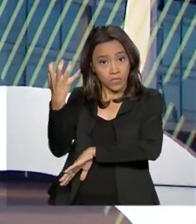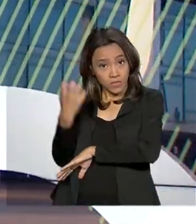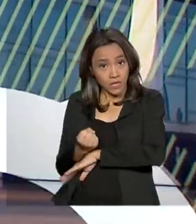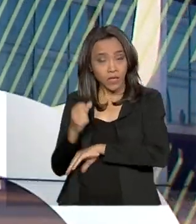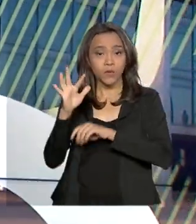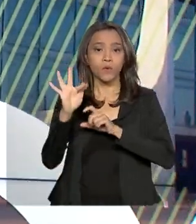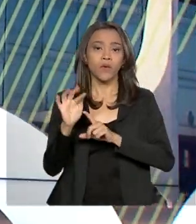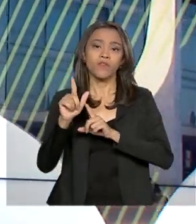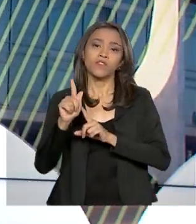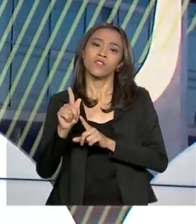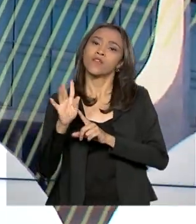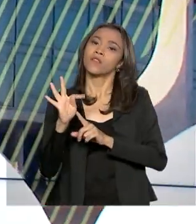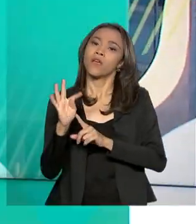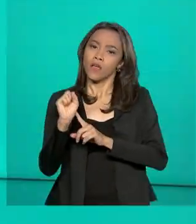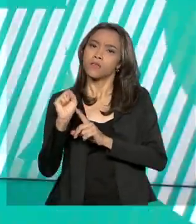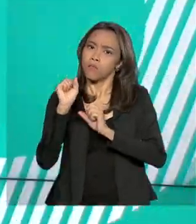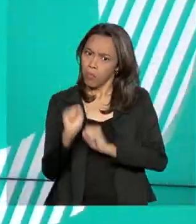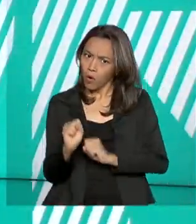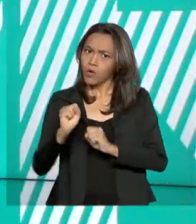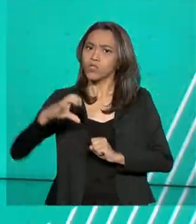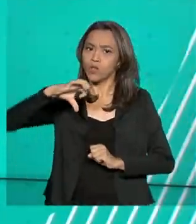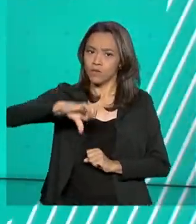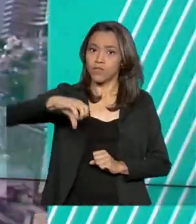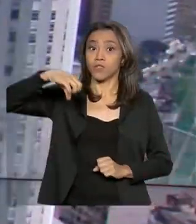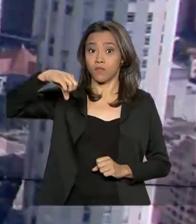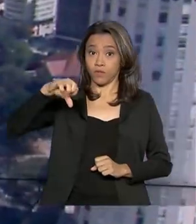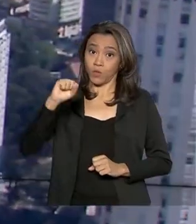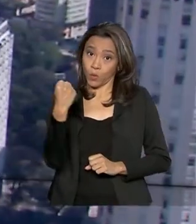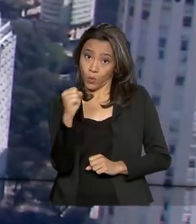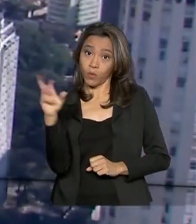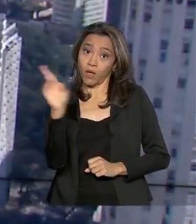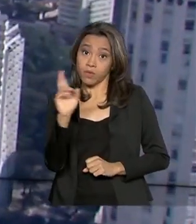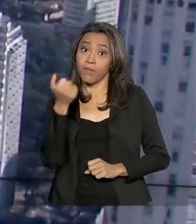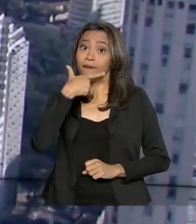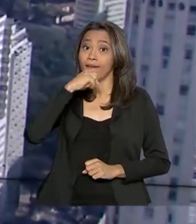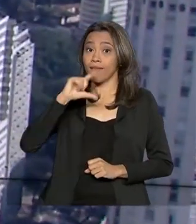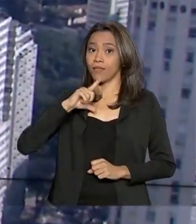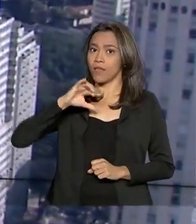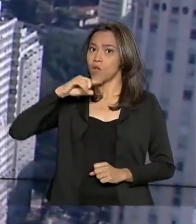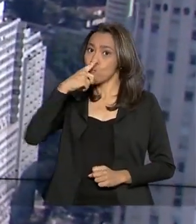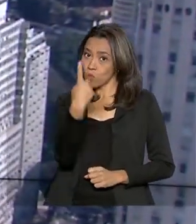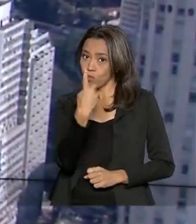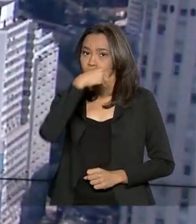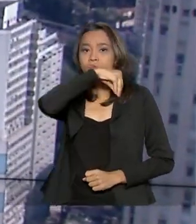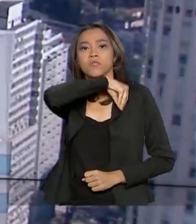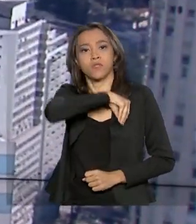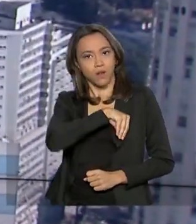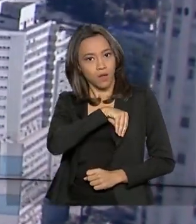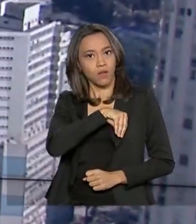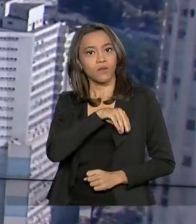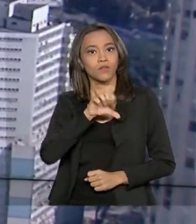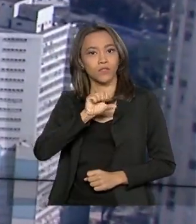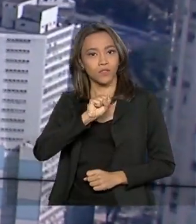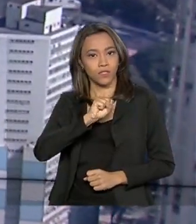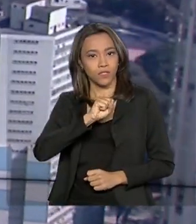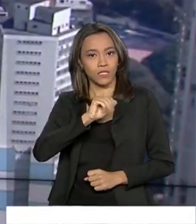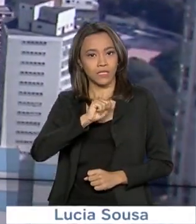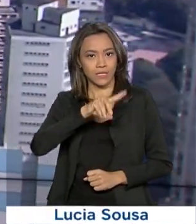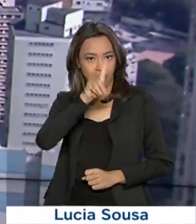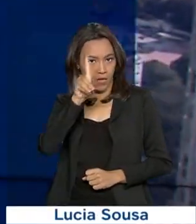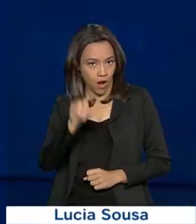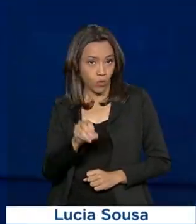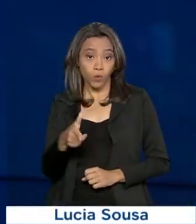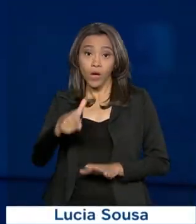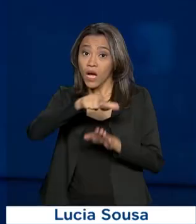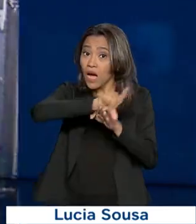FGTS pode chegar a R$ 998,00 para quem tem até um salário mínimo de saldo. Antes, somente